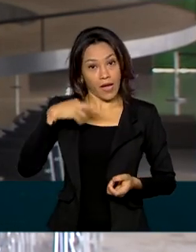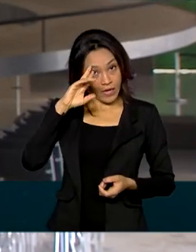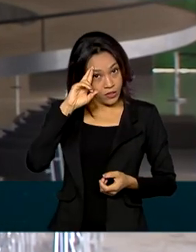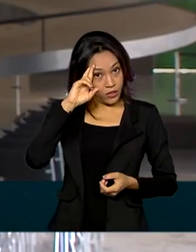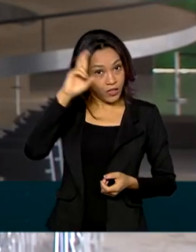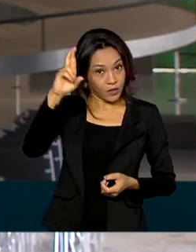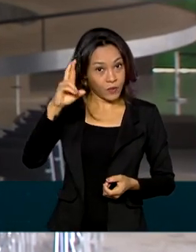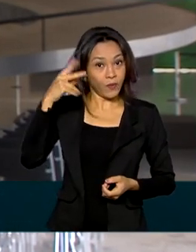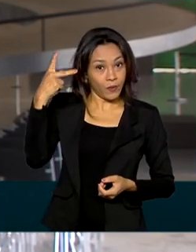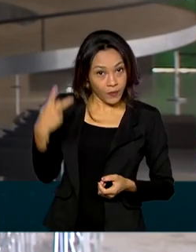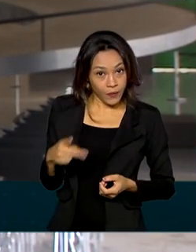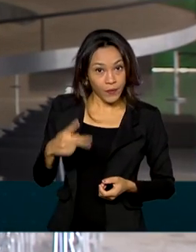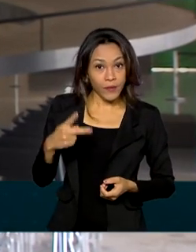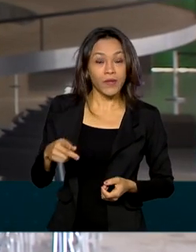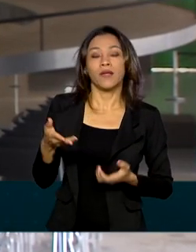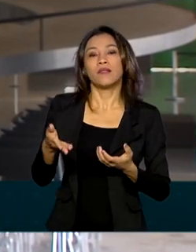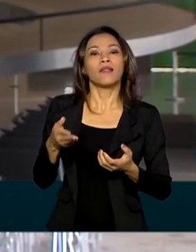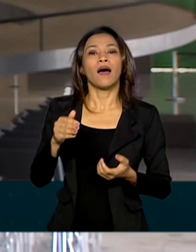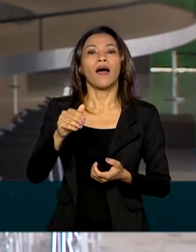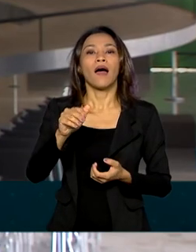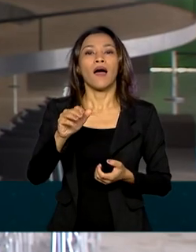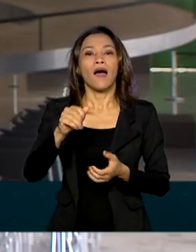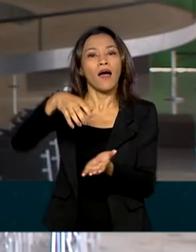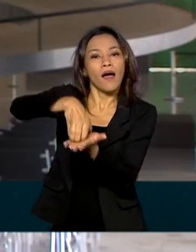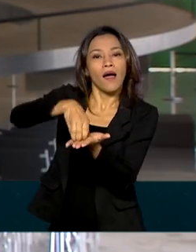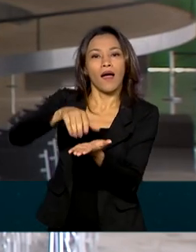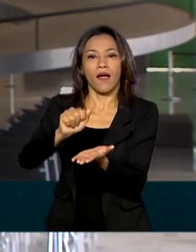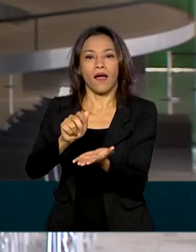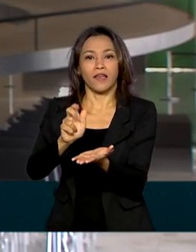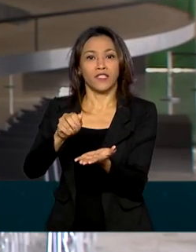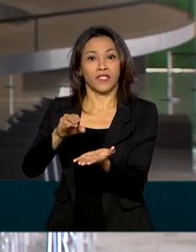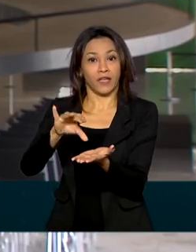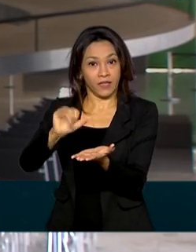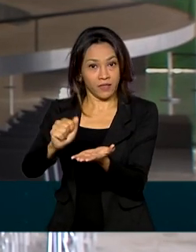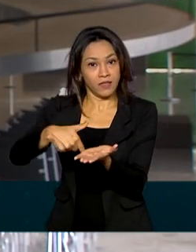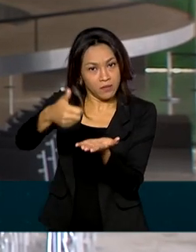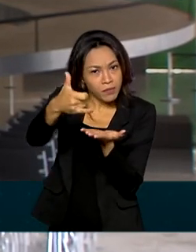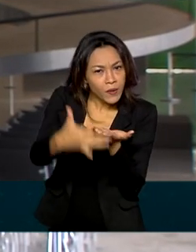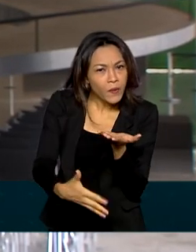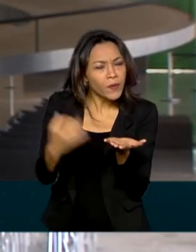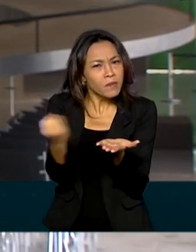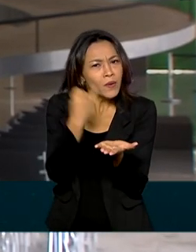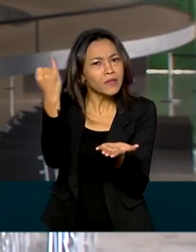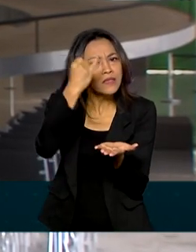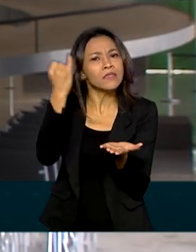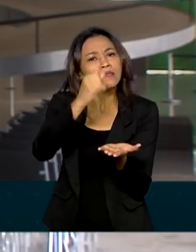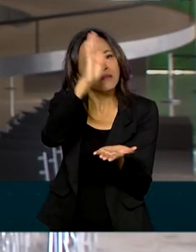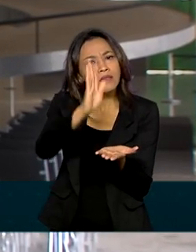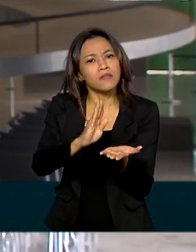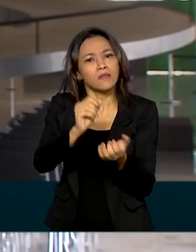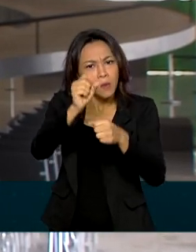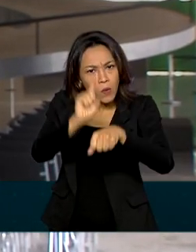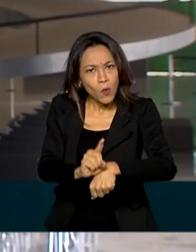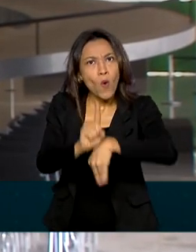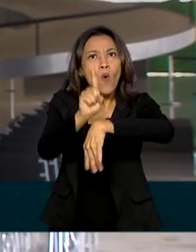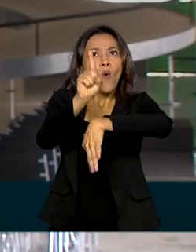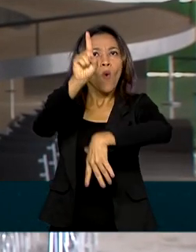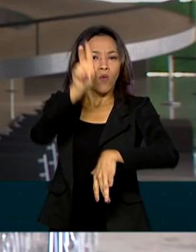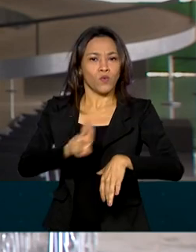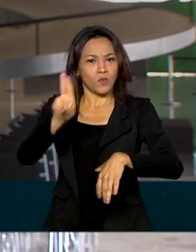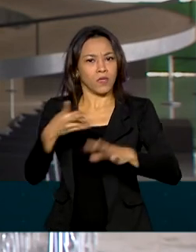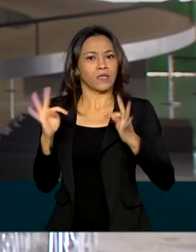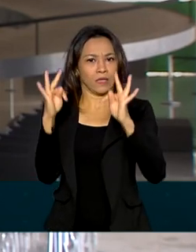inteligência da Agência Espacial Brasileira comentou um pouco da importância do Brasil lançar esse tipo de tecnologia ao espaço.